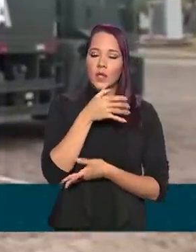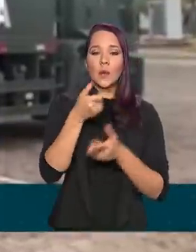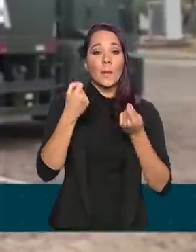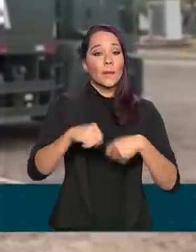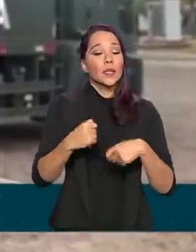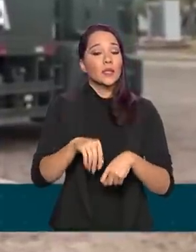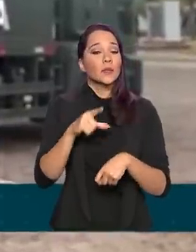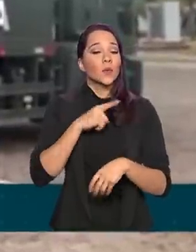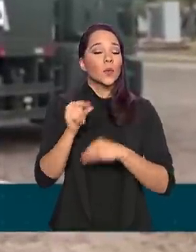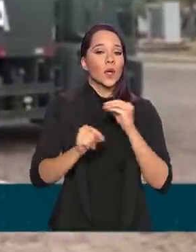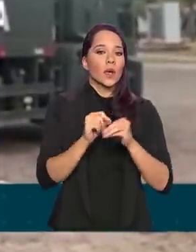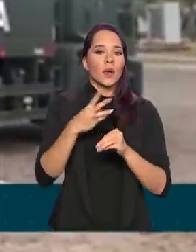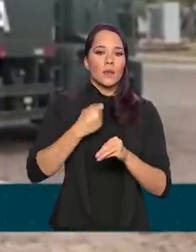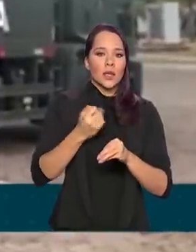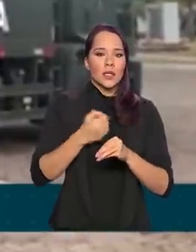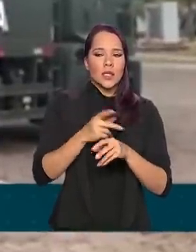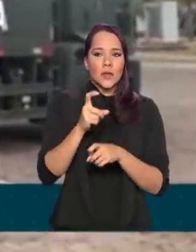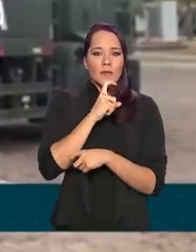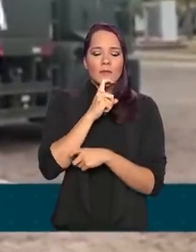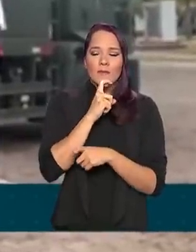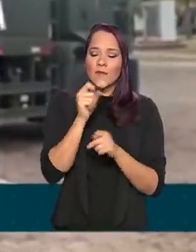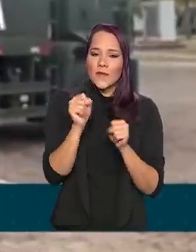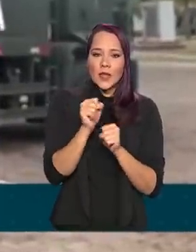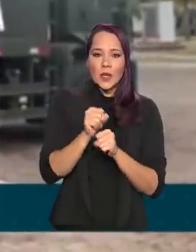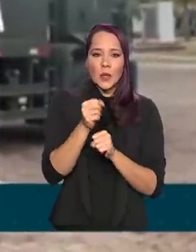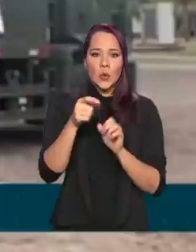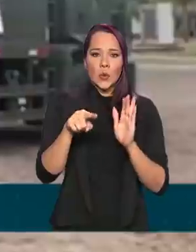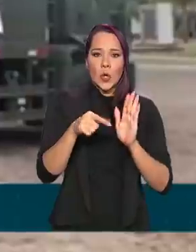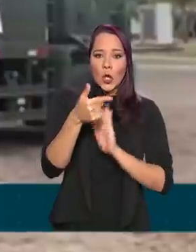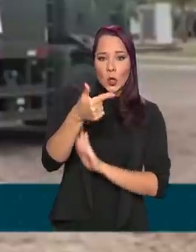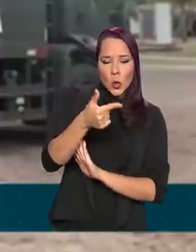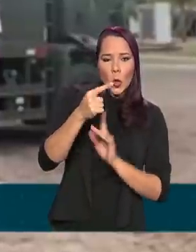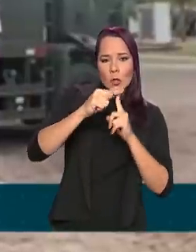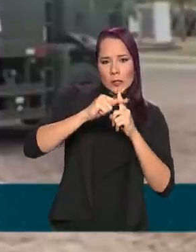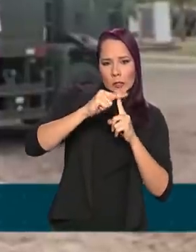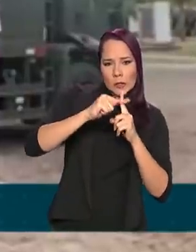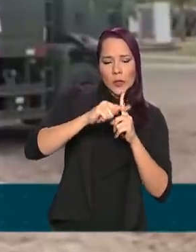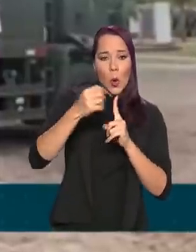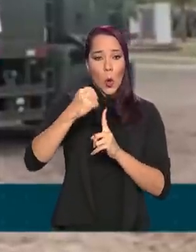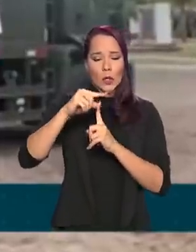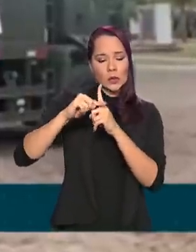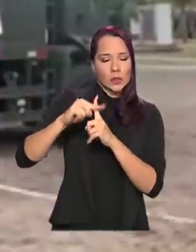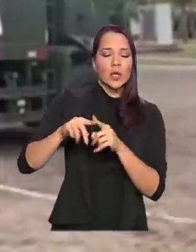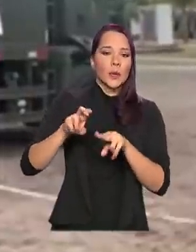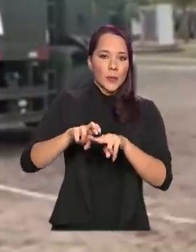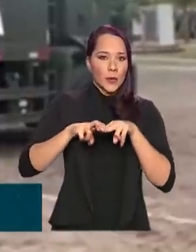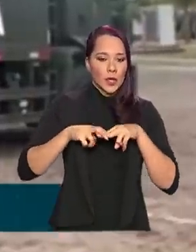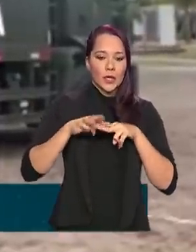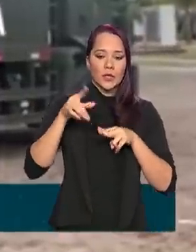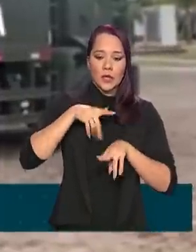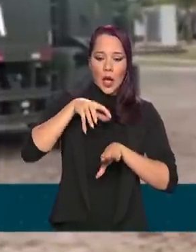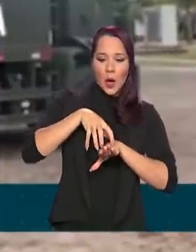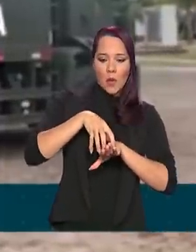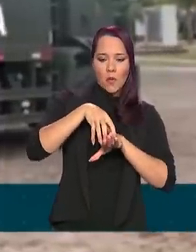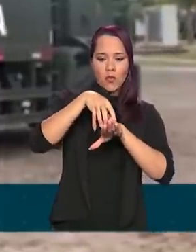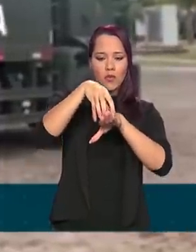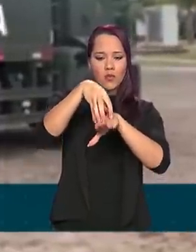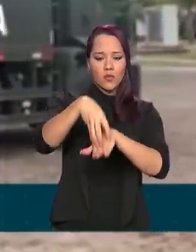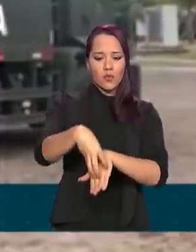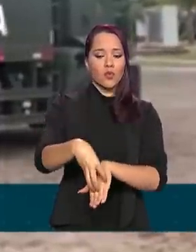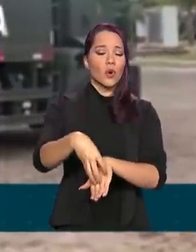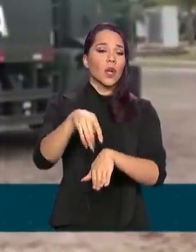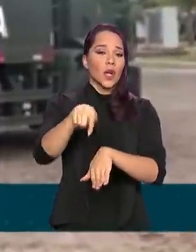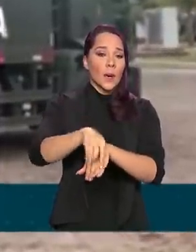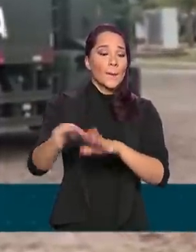ser refrigerados em temperaturas de 2 a 8 graus. Por isso, nós estamos transportando em viaturas